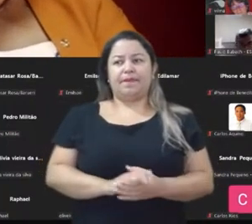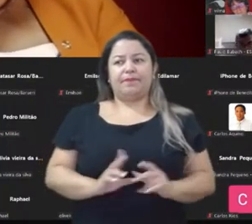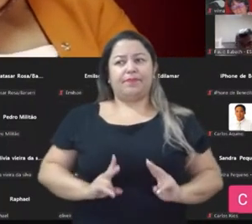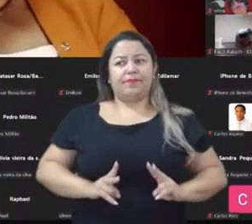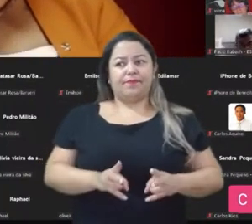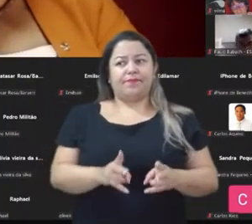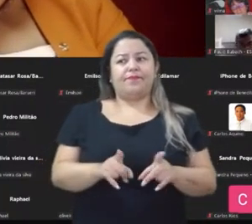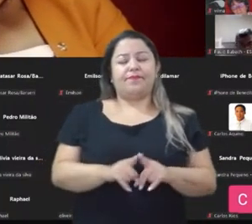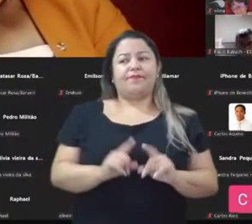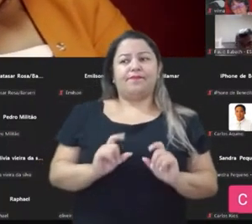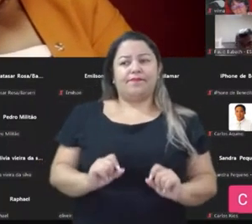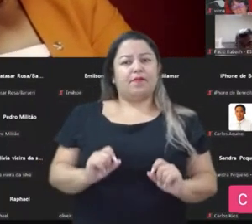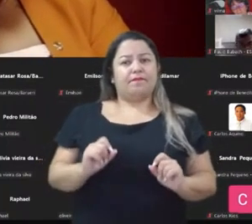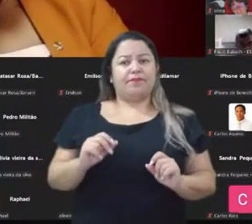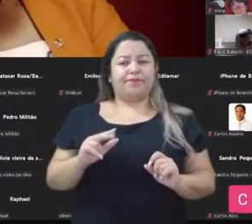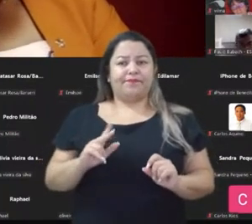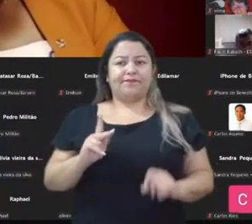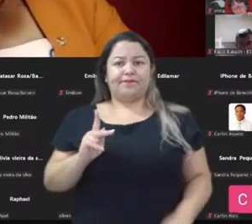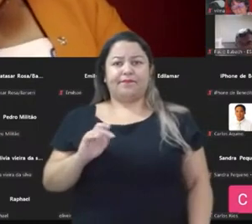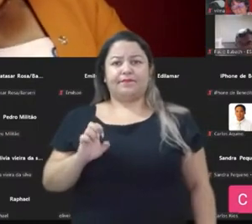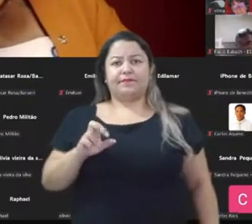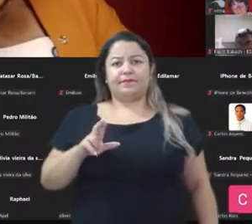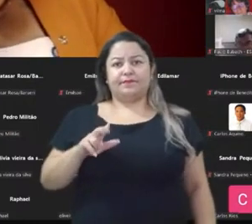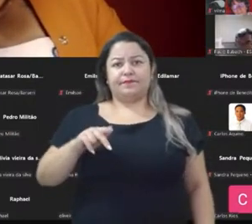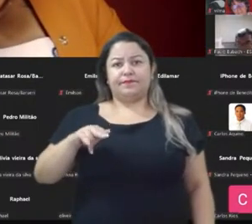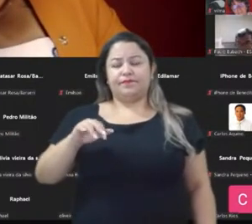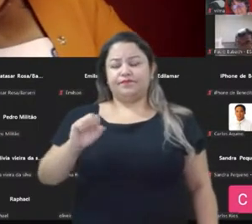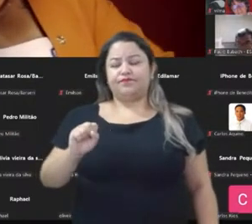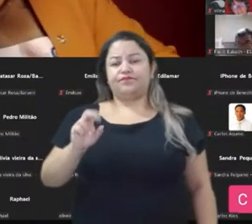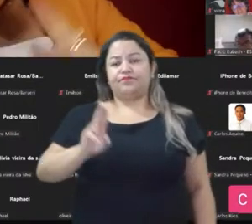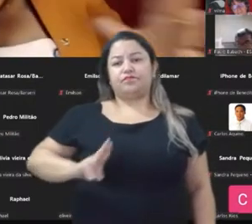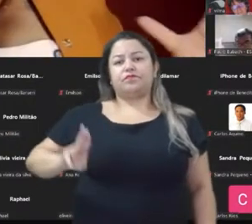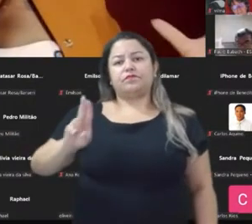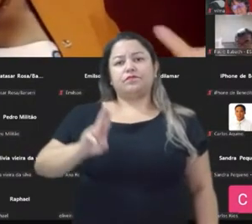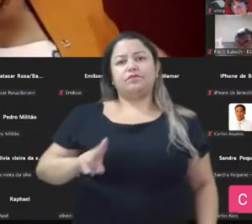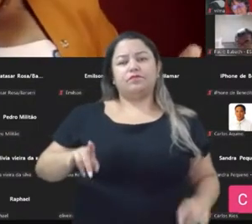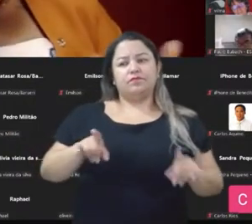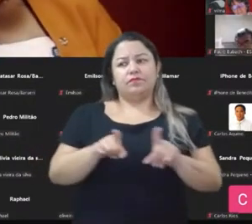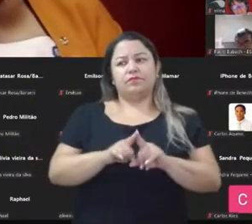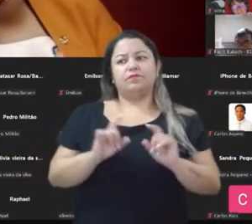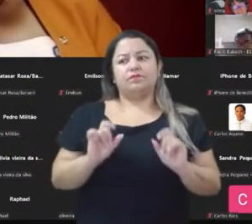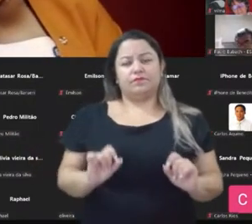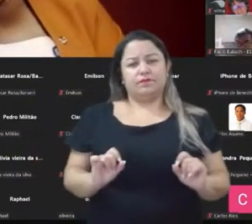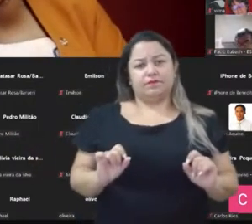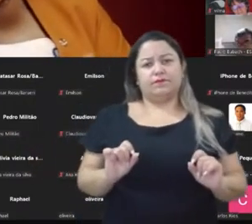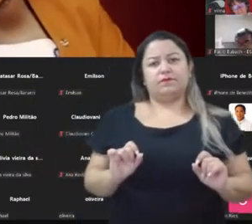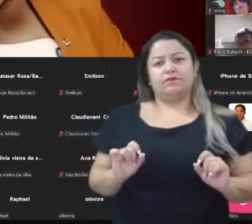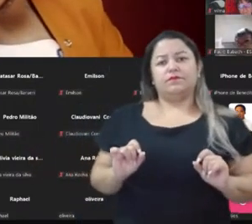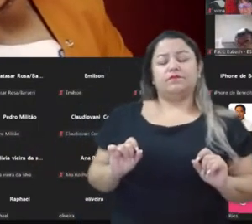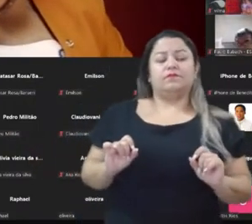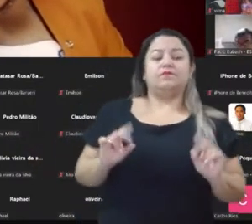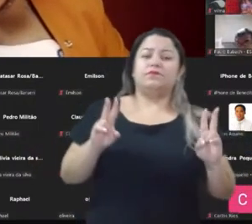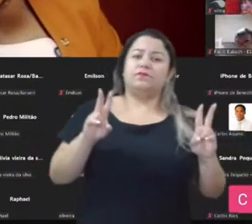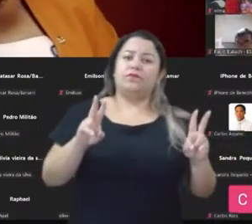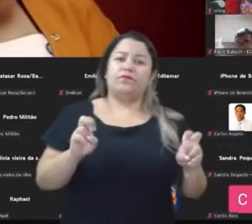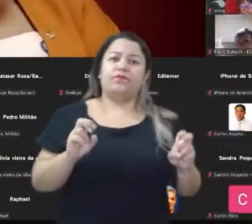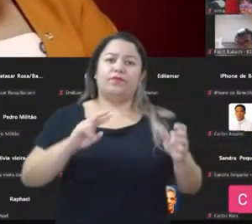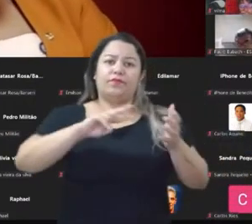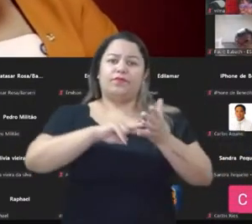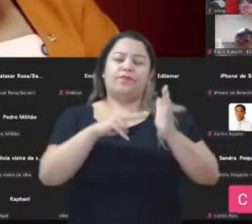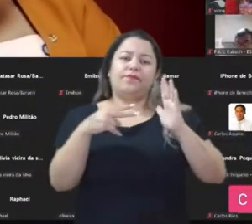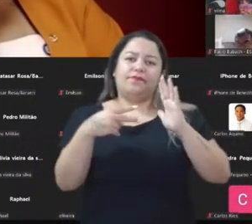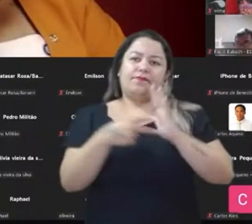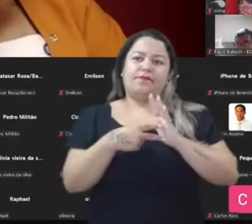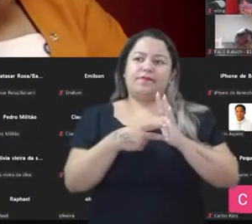as hierarquias de privilégio. Segundo, o uso de proporções cósmicas para enfatizar aquilo que significa